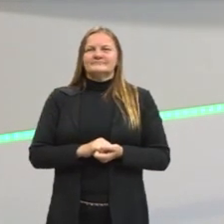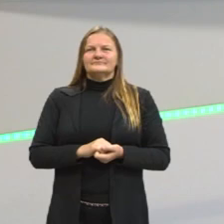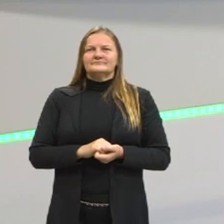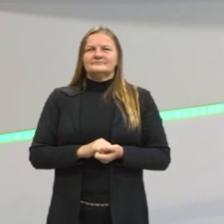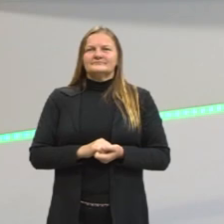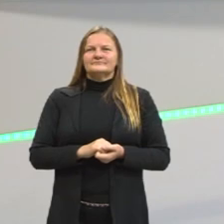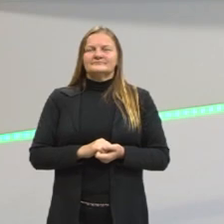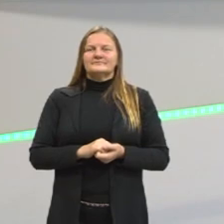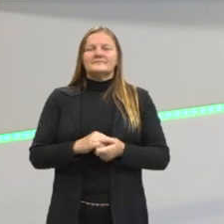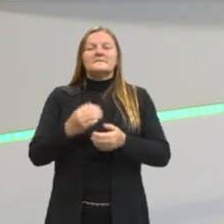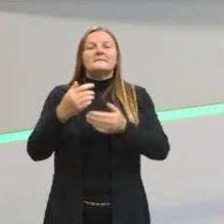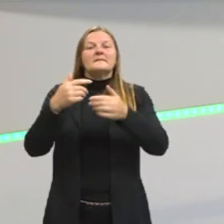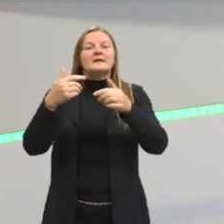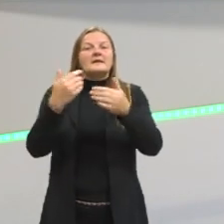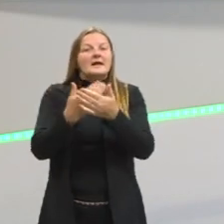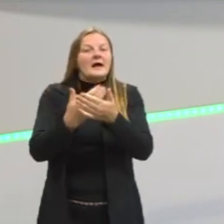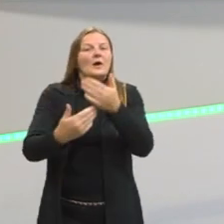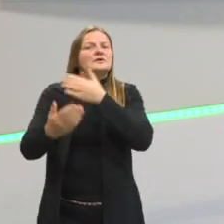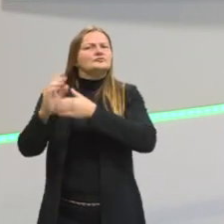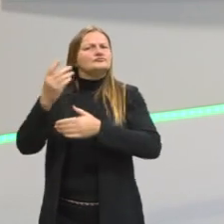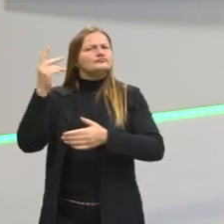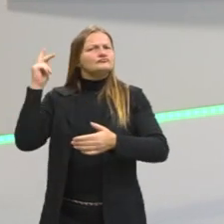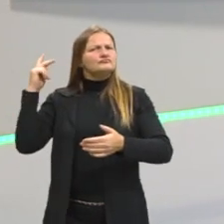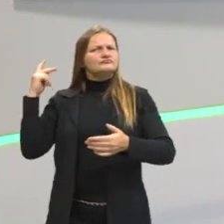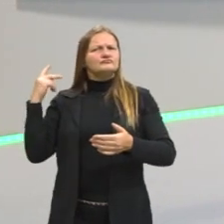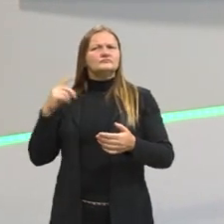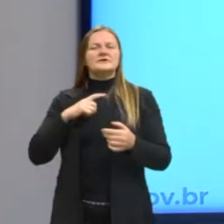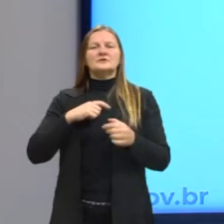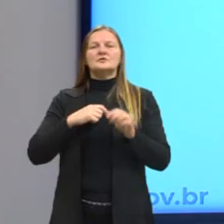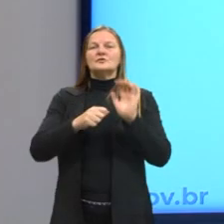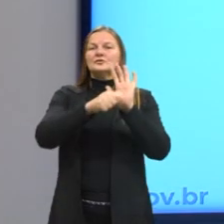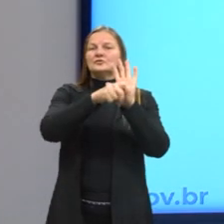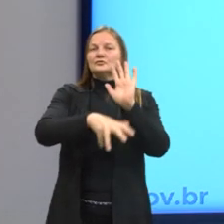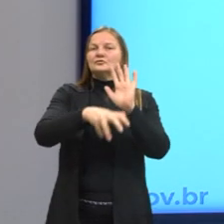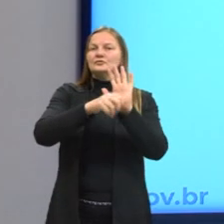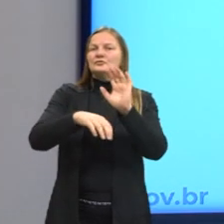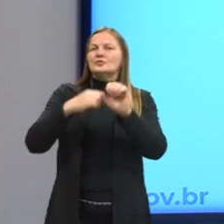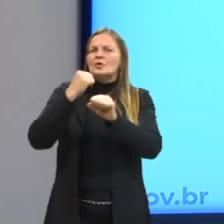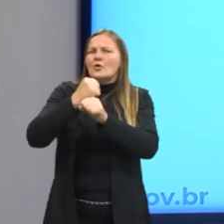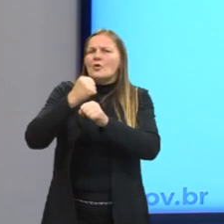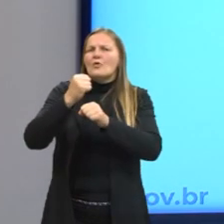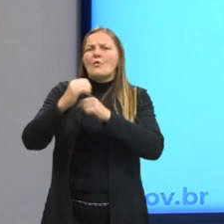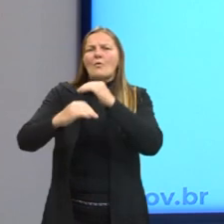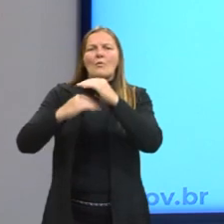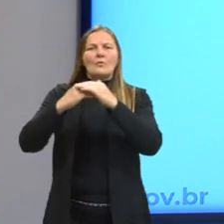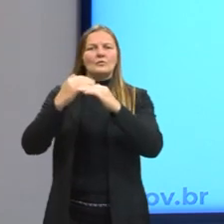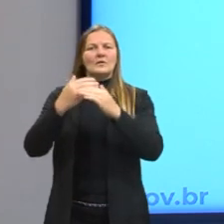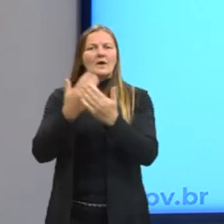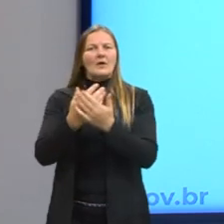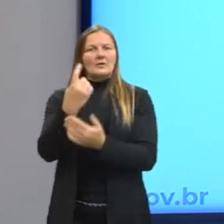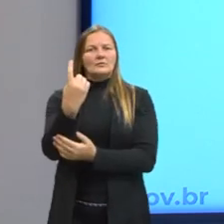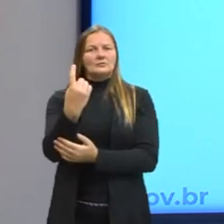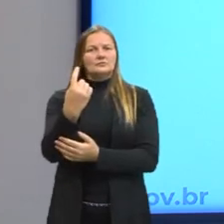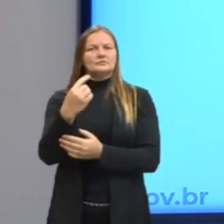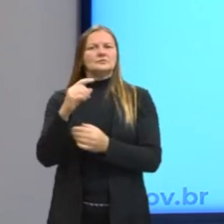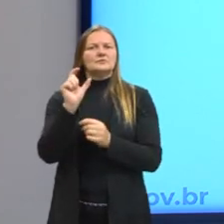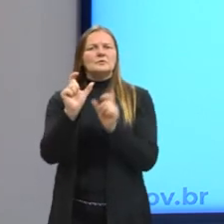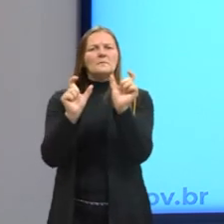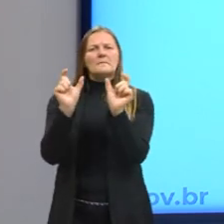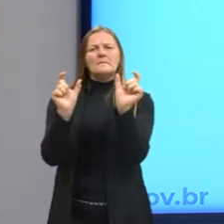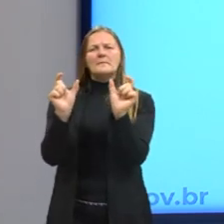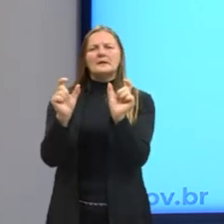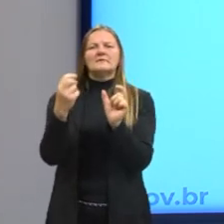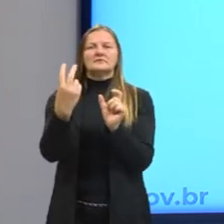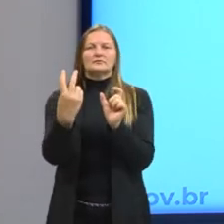trabalhou nas aulas anteriores com as figuras de construção na aula 1, as figuras de palavras